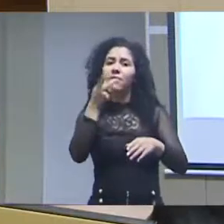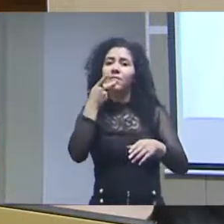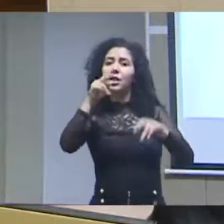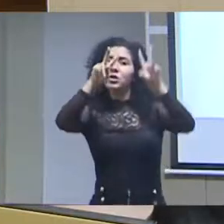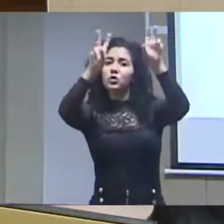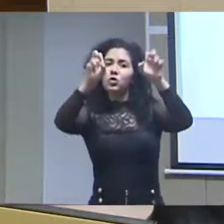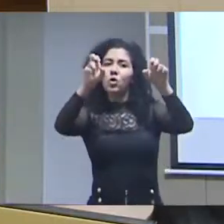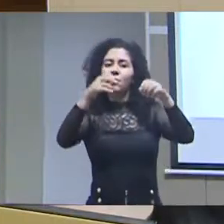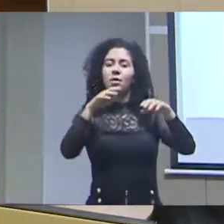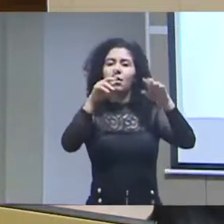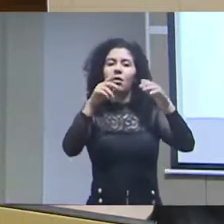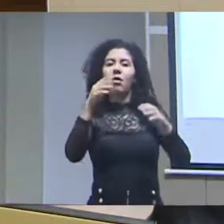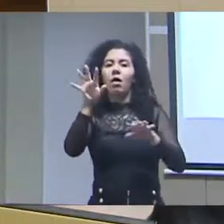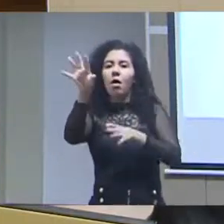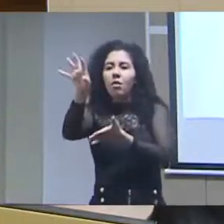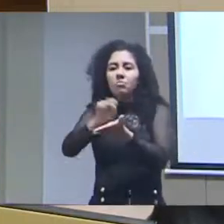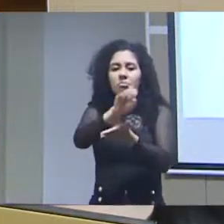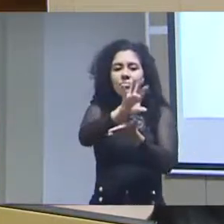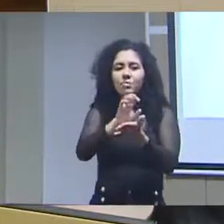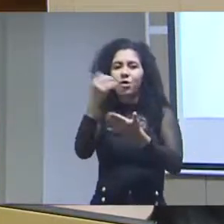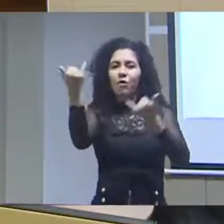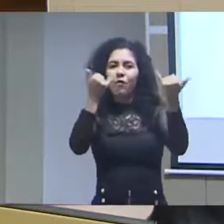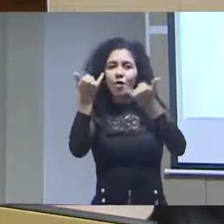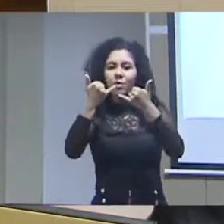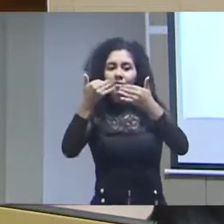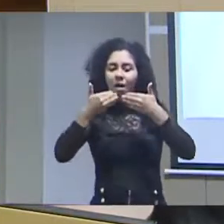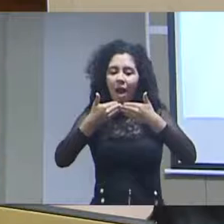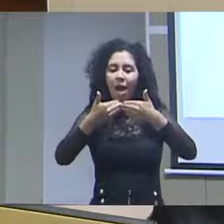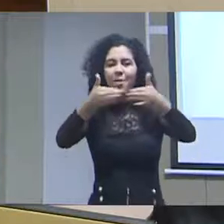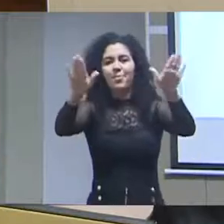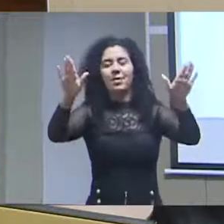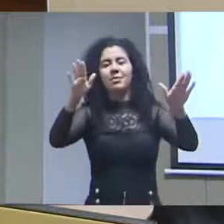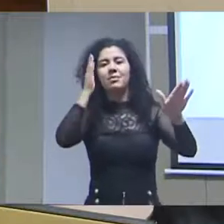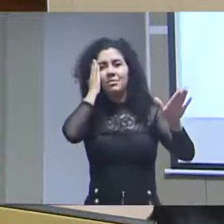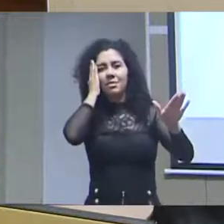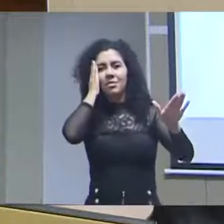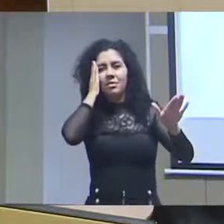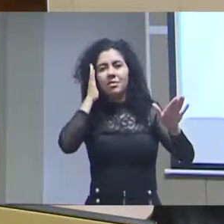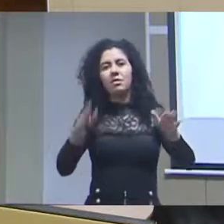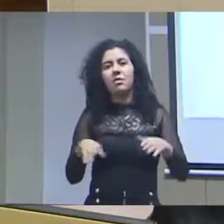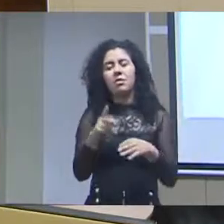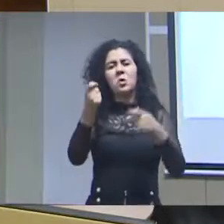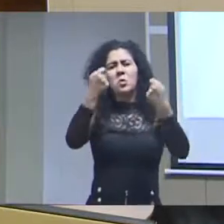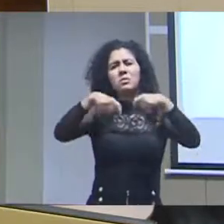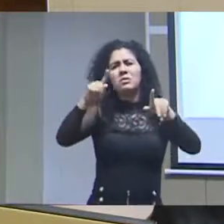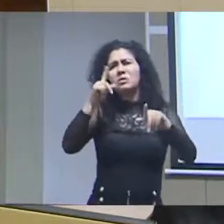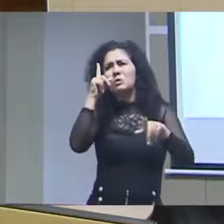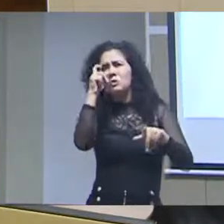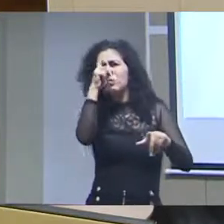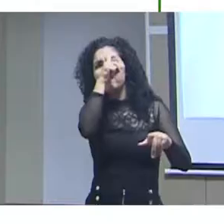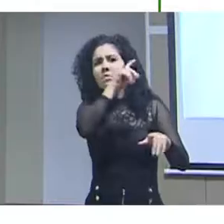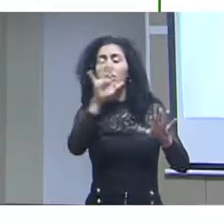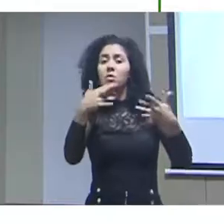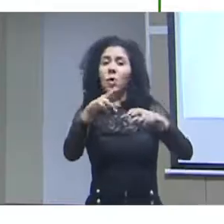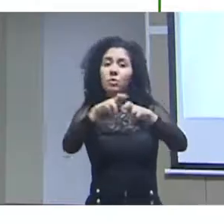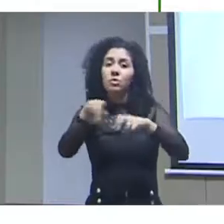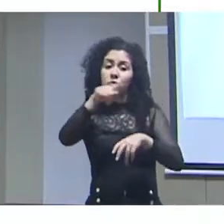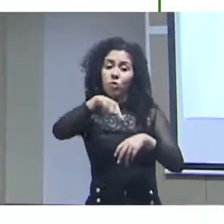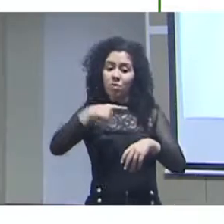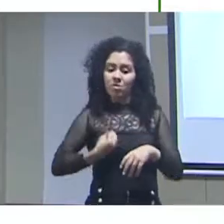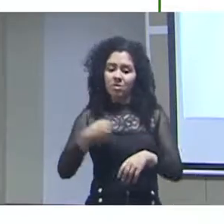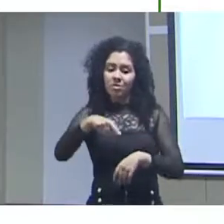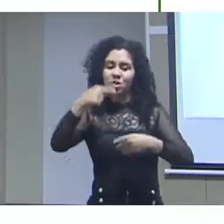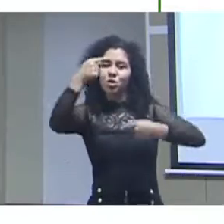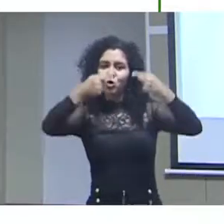dados abertos? Dados abertos já foram democratizados, já foram disponibilizados? Não necessariamente. É um pouco disso que a gente está discutindo aqui. Então, a